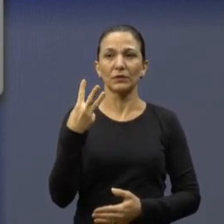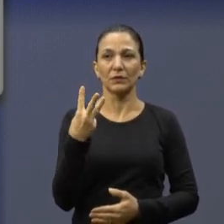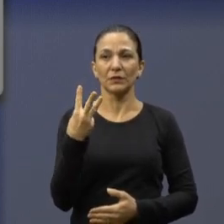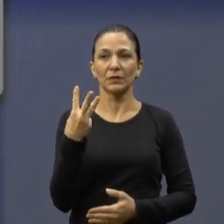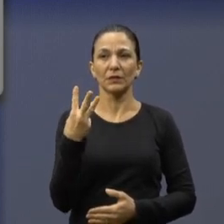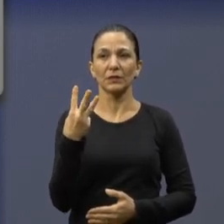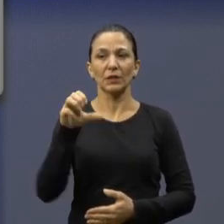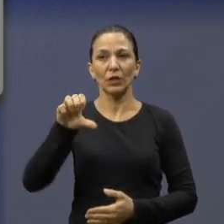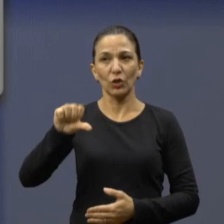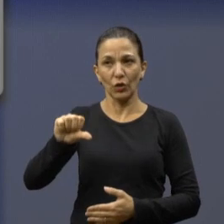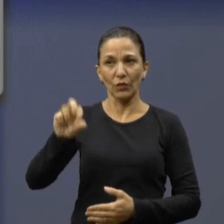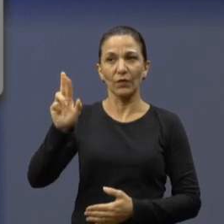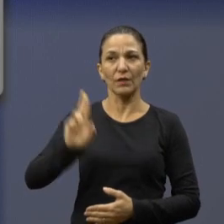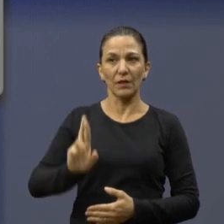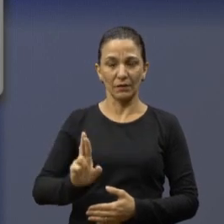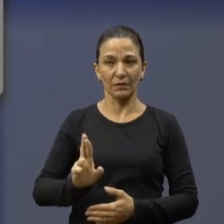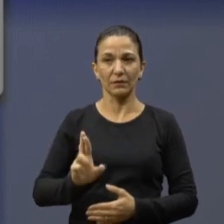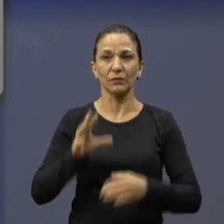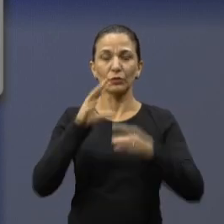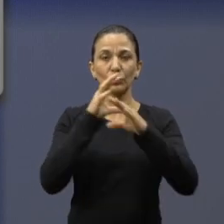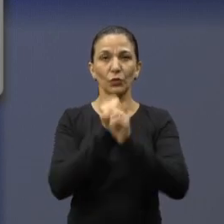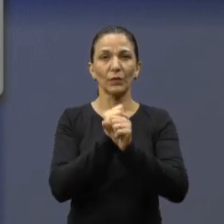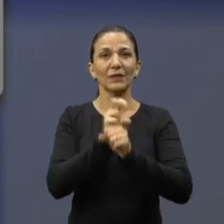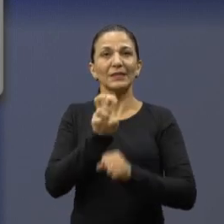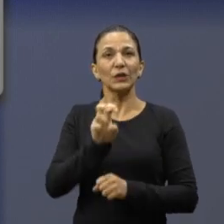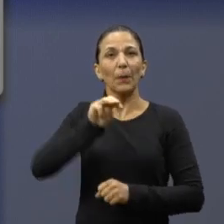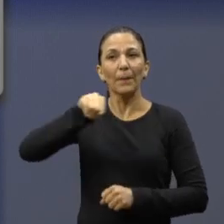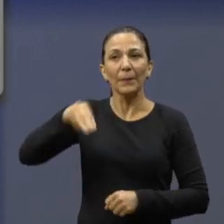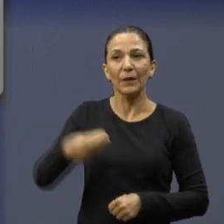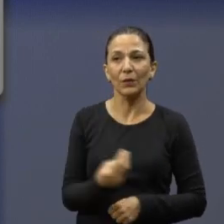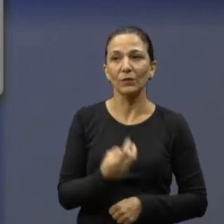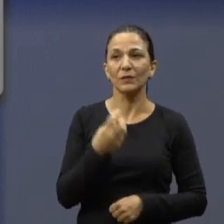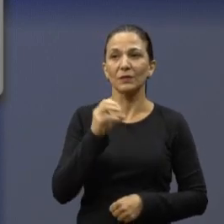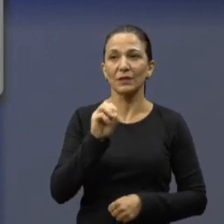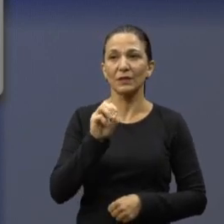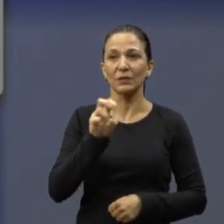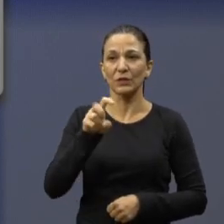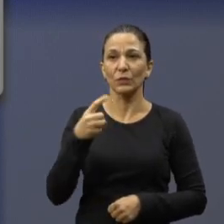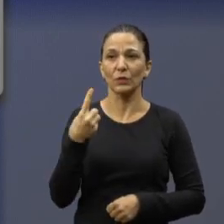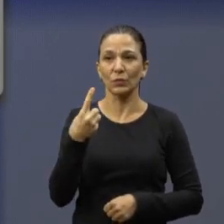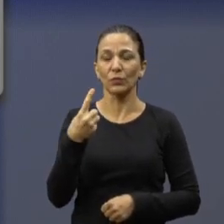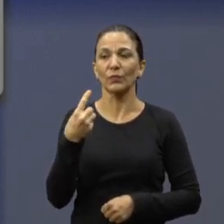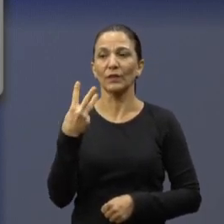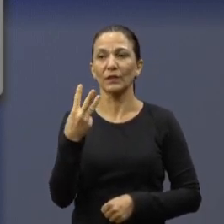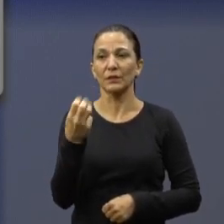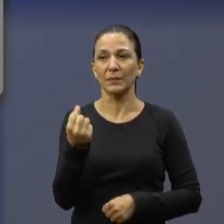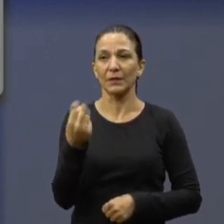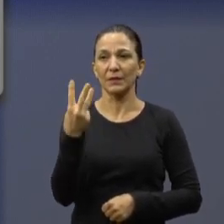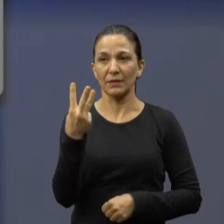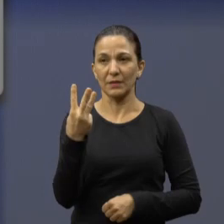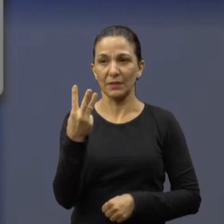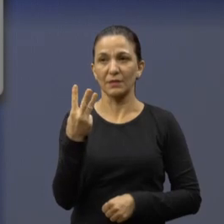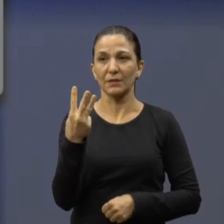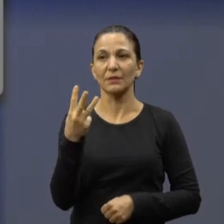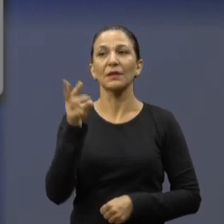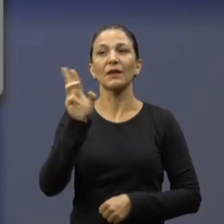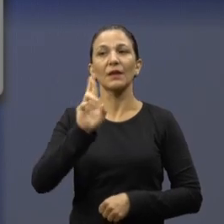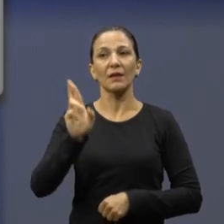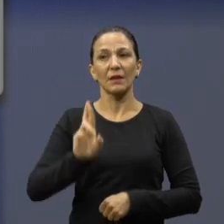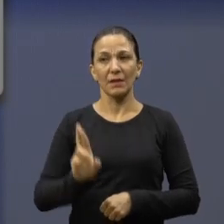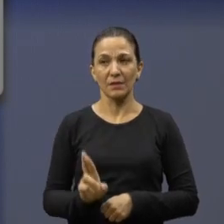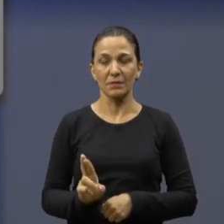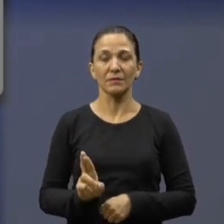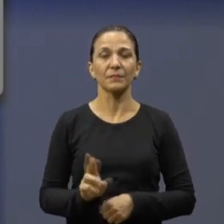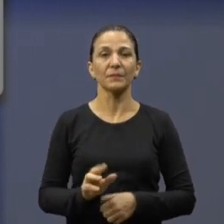reais. Totalizando, portanto, 5 milhões 51 mil 365 reais e